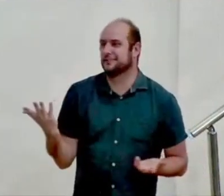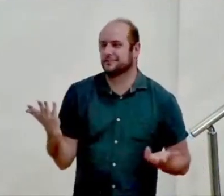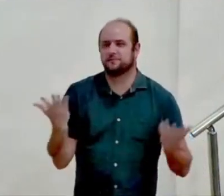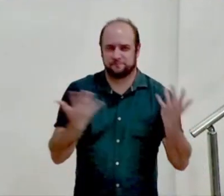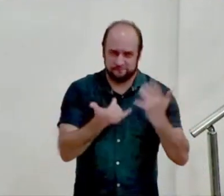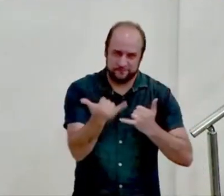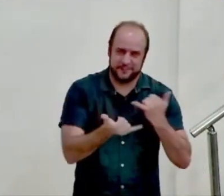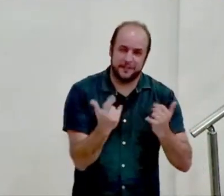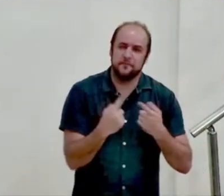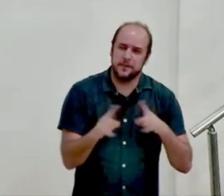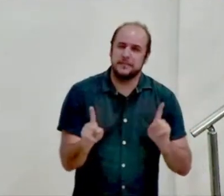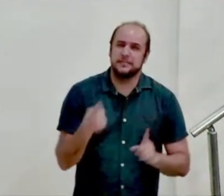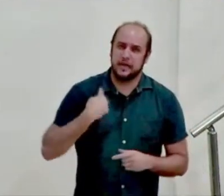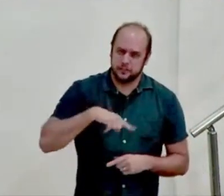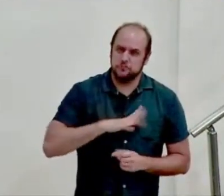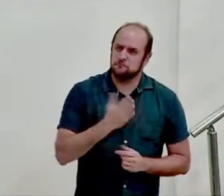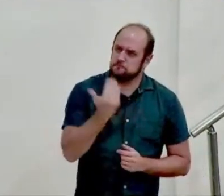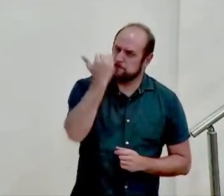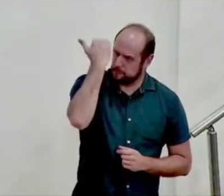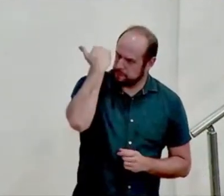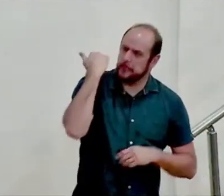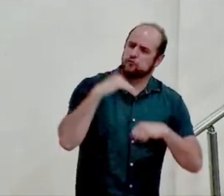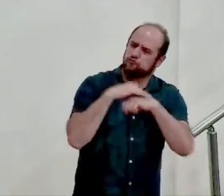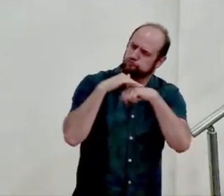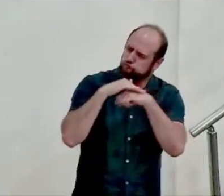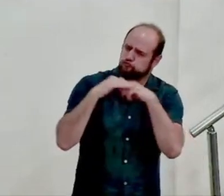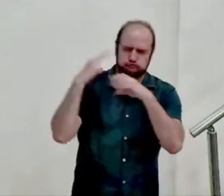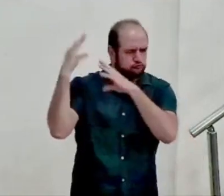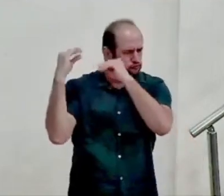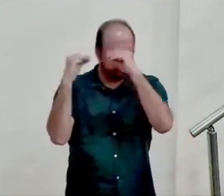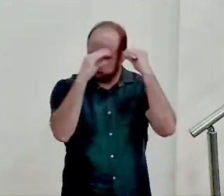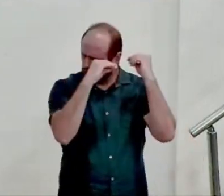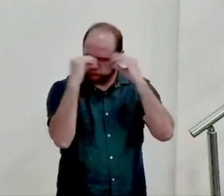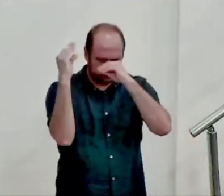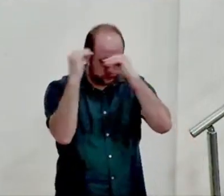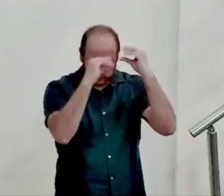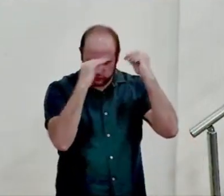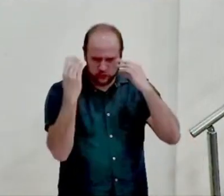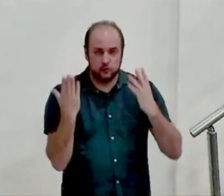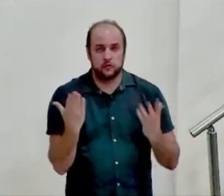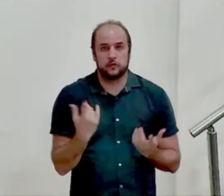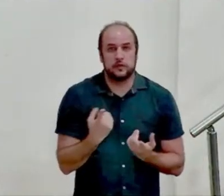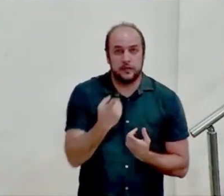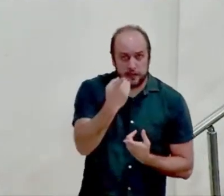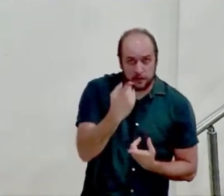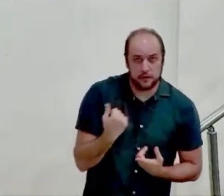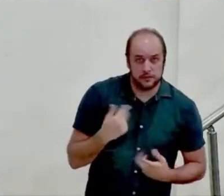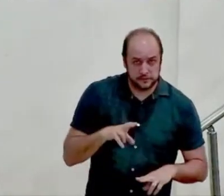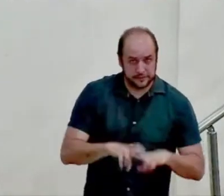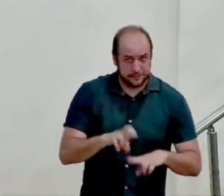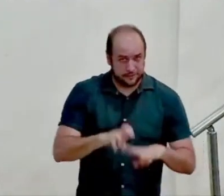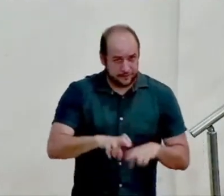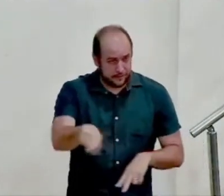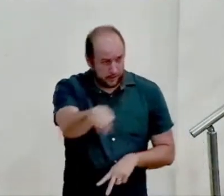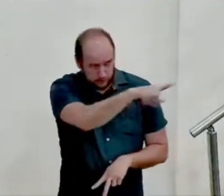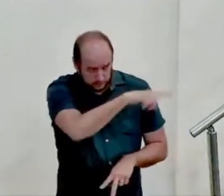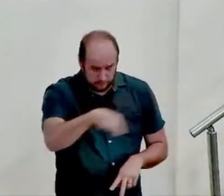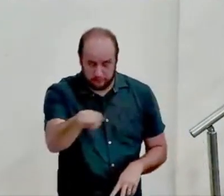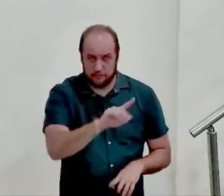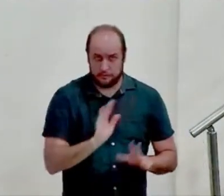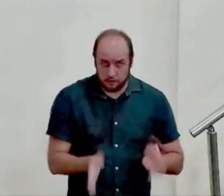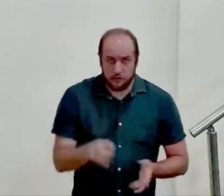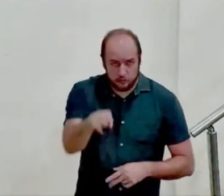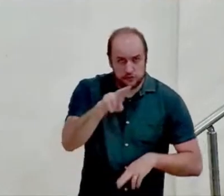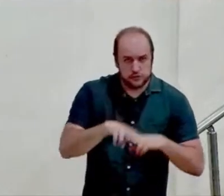mas nós conversamos conosco o mesmo o tempo todo e o fato é que você está sentado aí e você agora